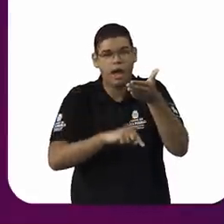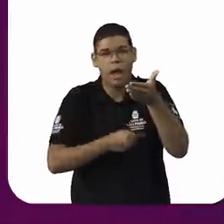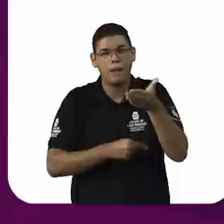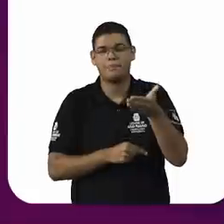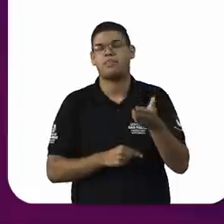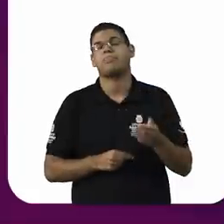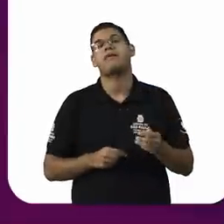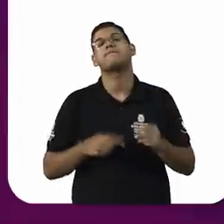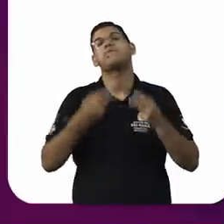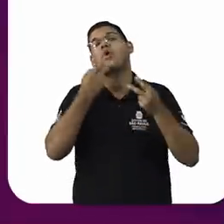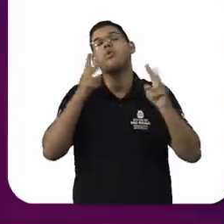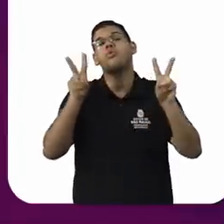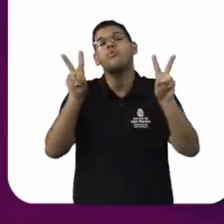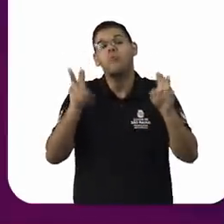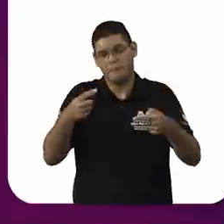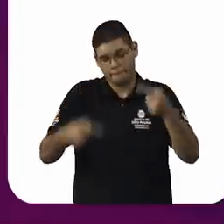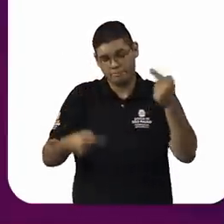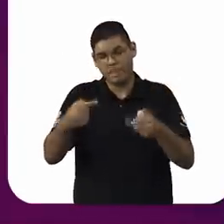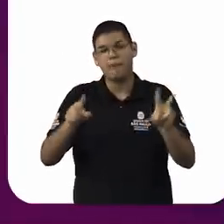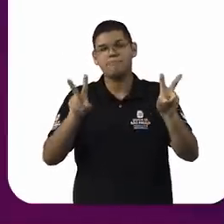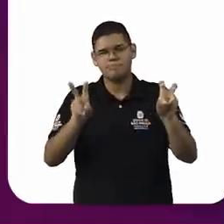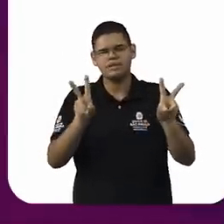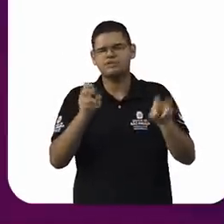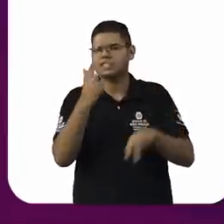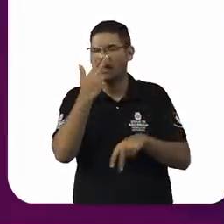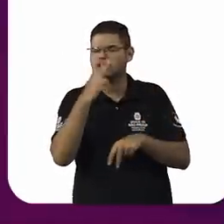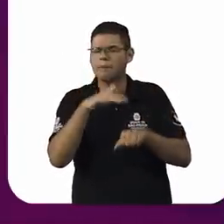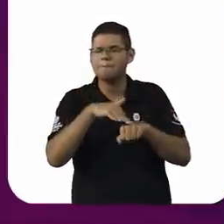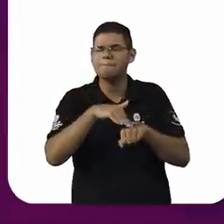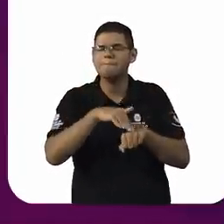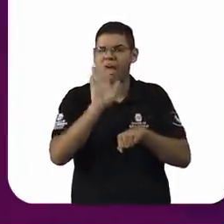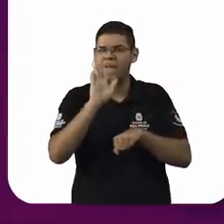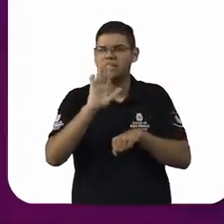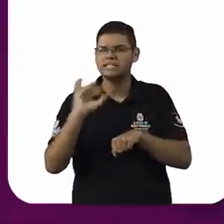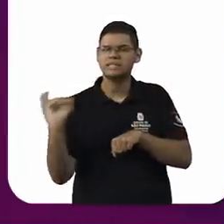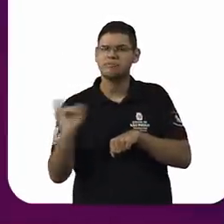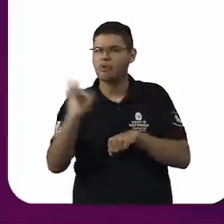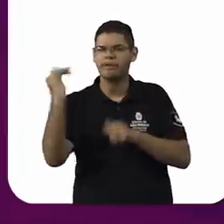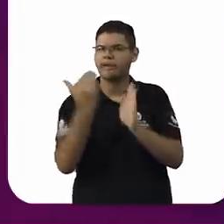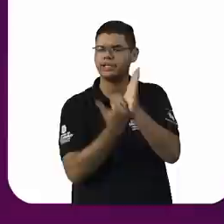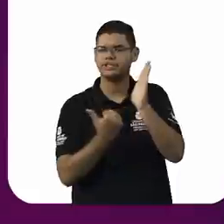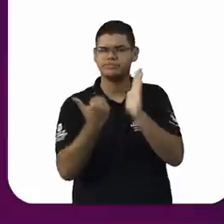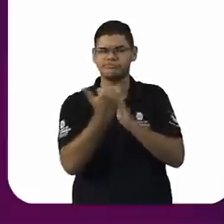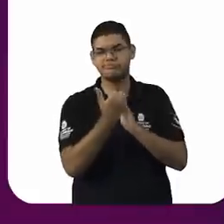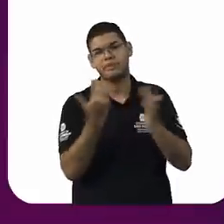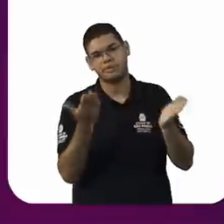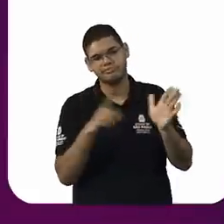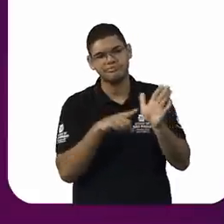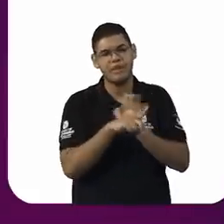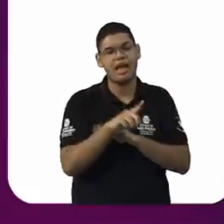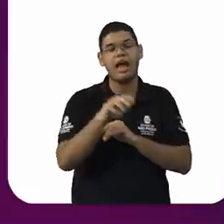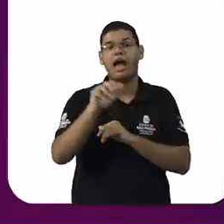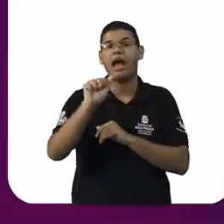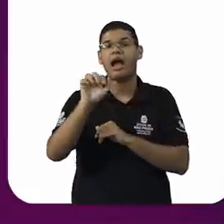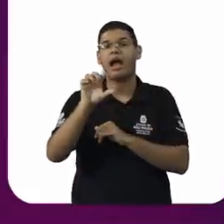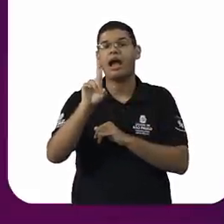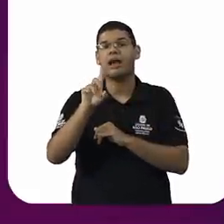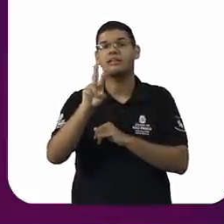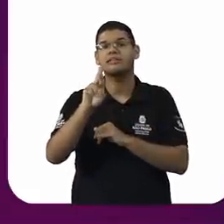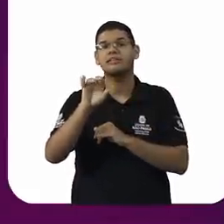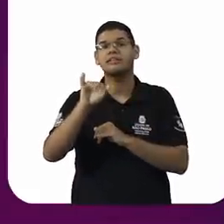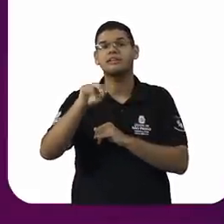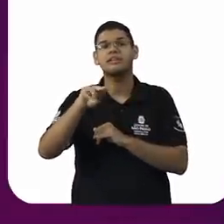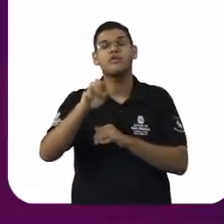mais relevantes para o tema. No caso da doutora Adriana, eu vou consultar exatamente sobre o assédio sexual. Doutora Adriana, o que é